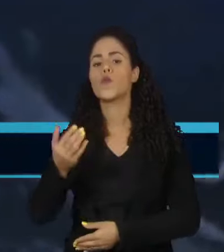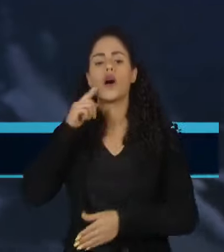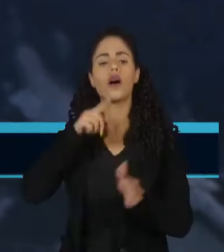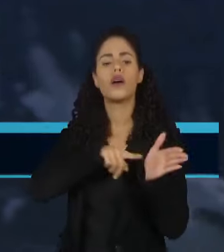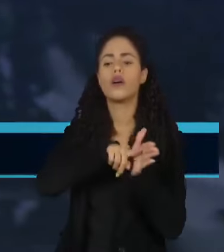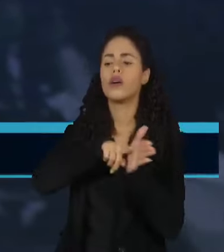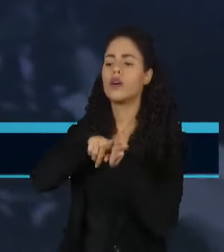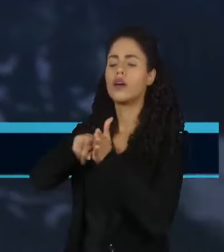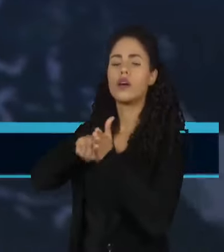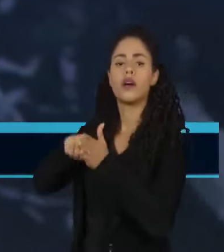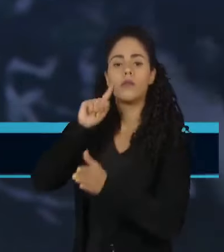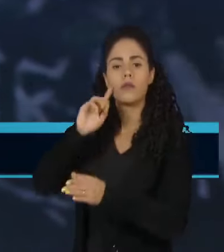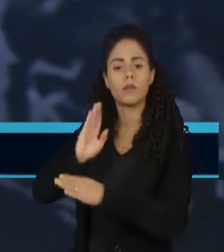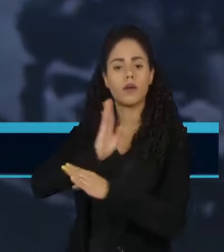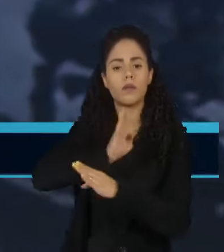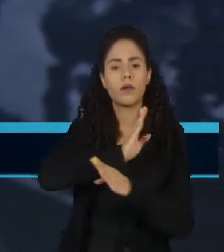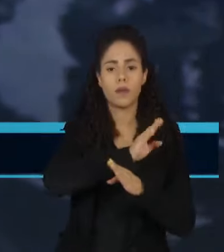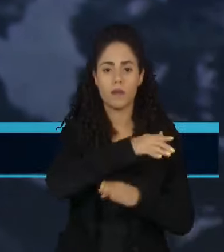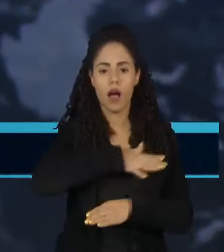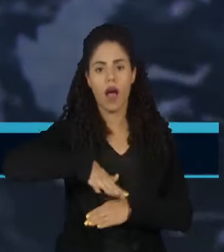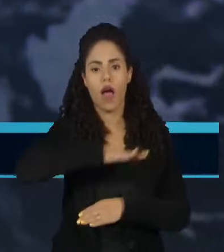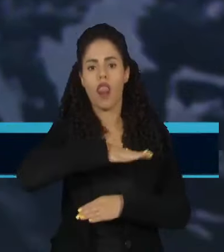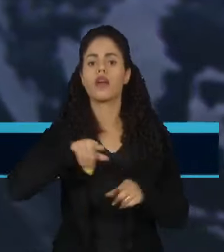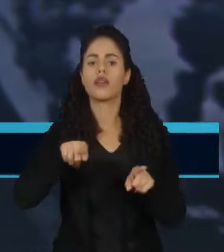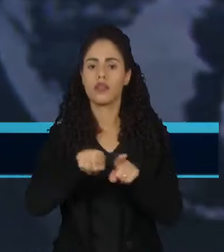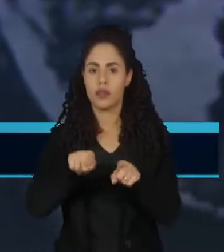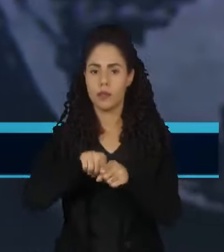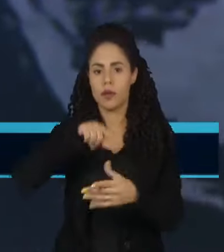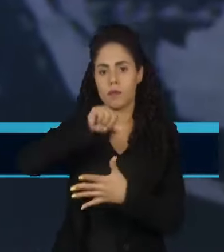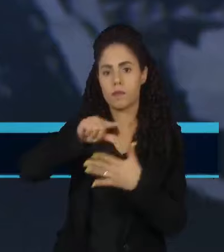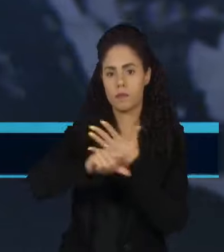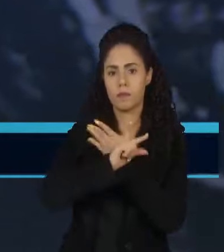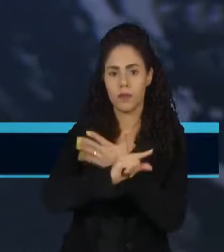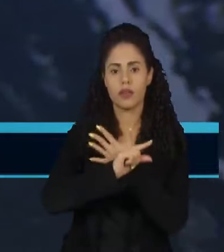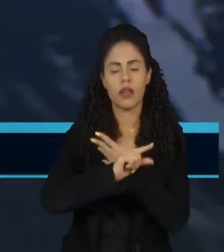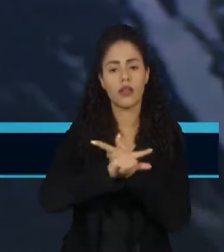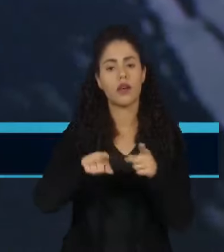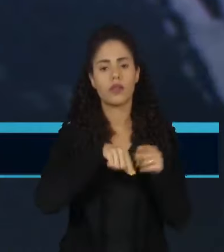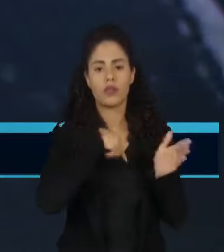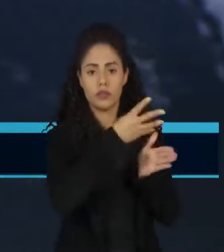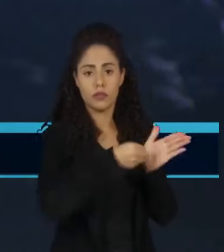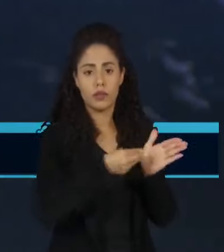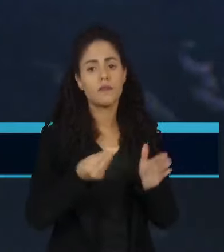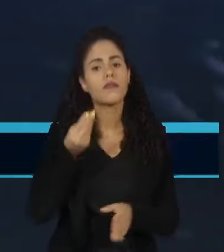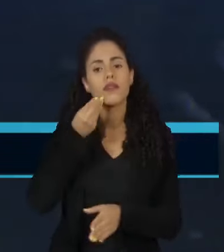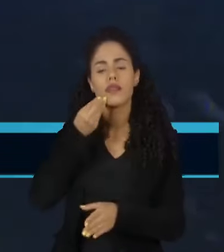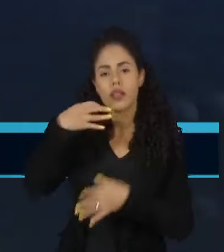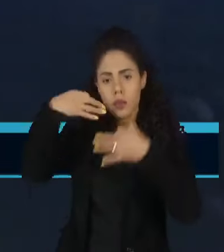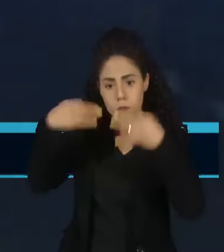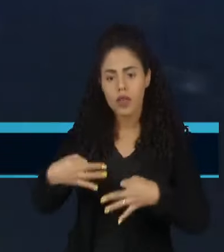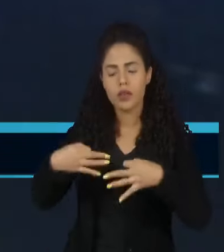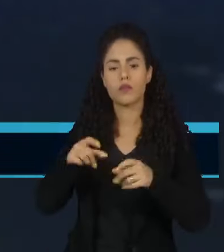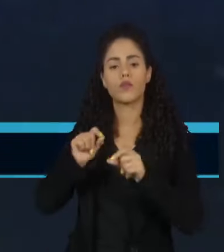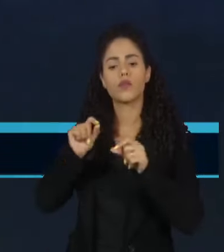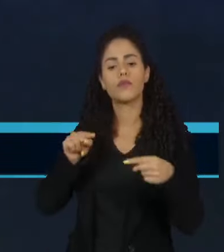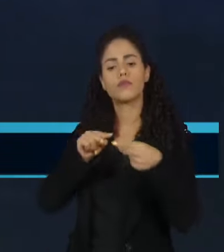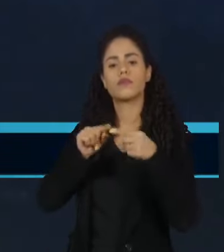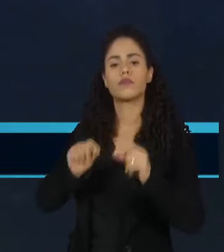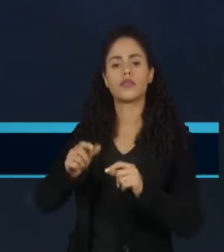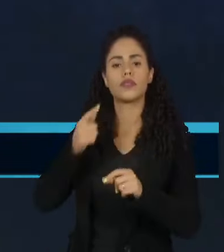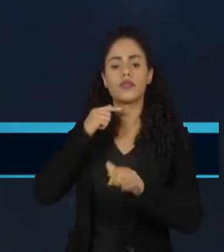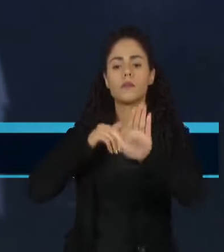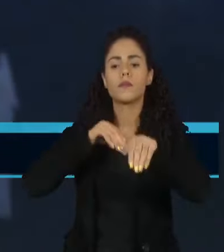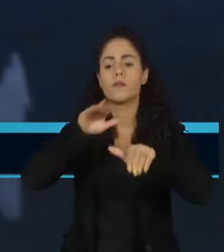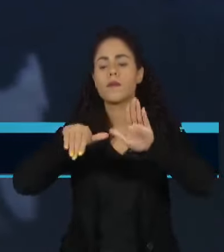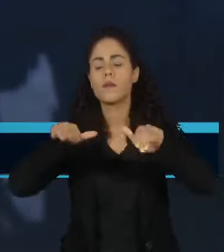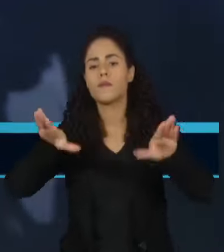públicos no combate aos incêndios no Pantanal e na Amazônia. Para atuar de forma preventiva e repressiva, devem ser mobilizados